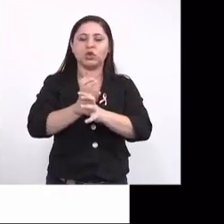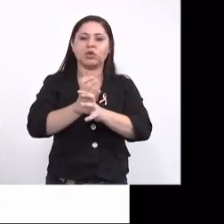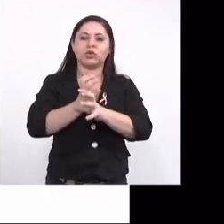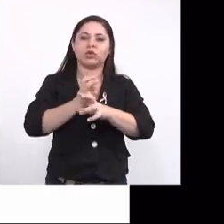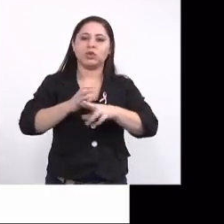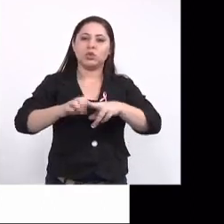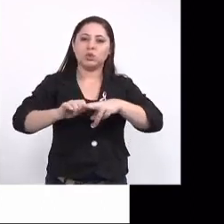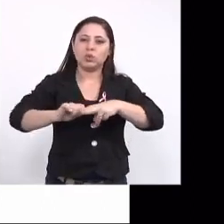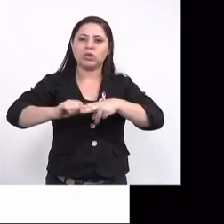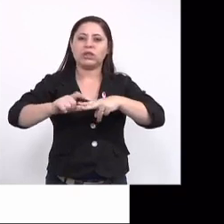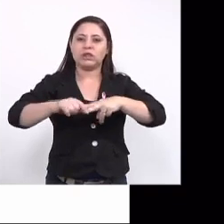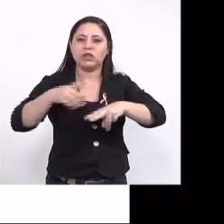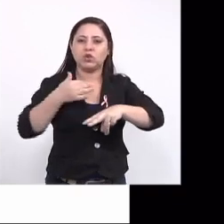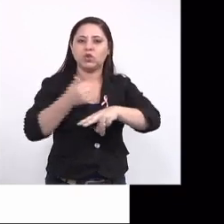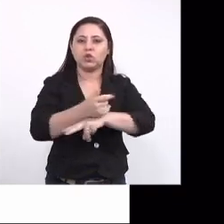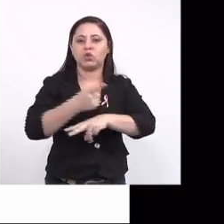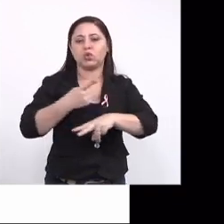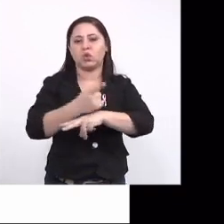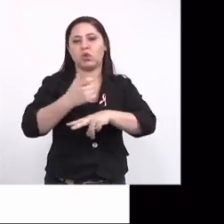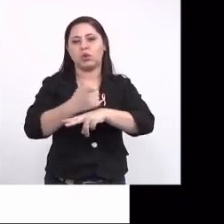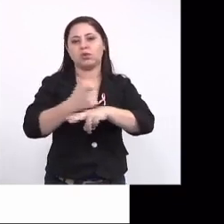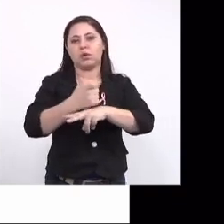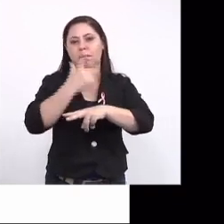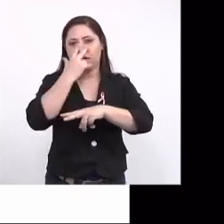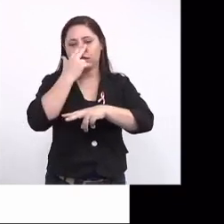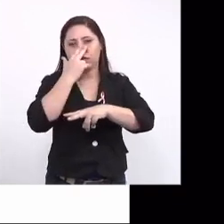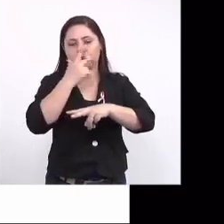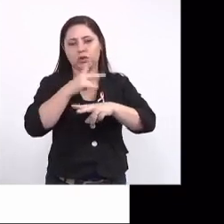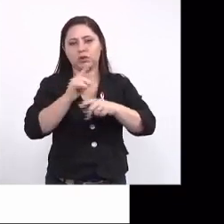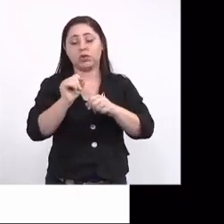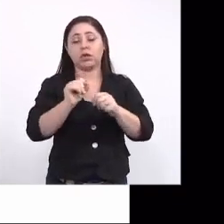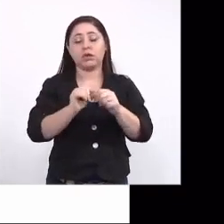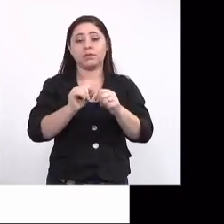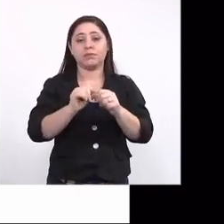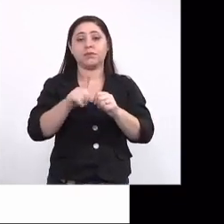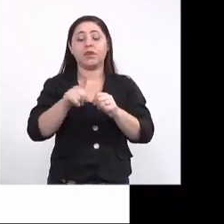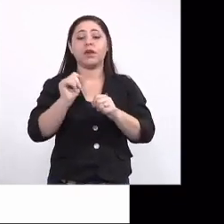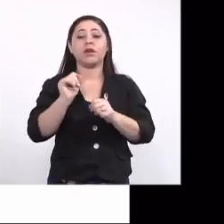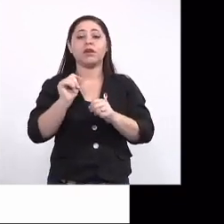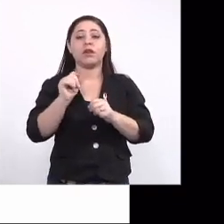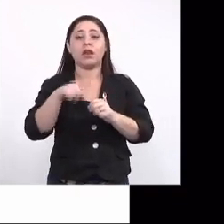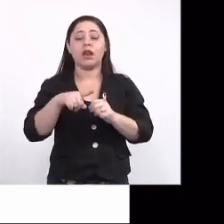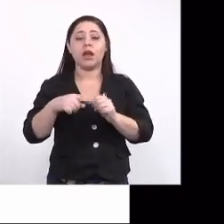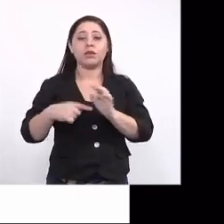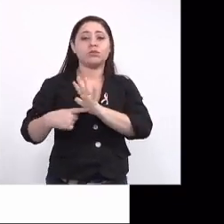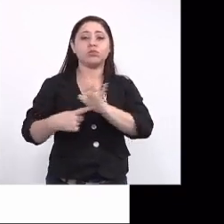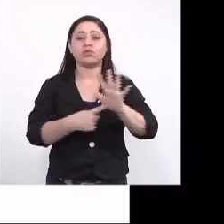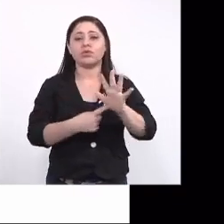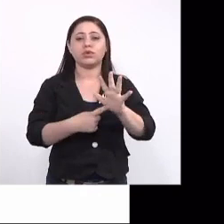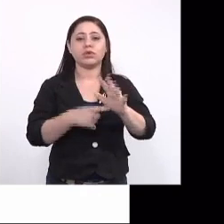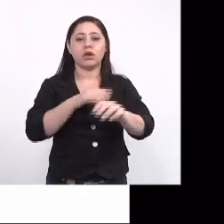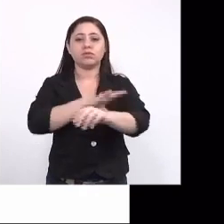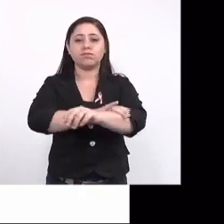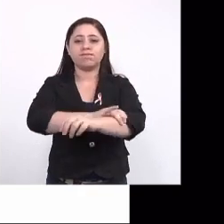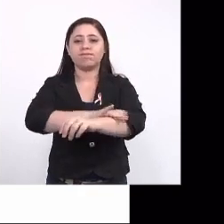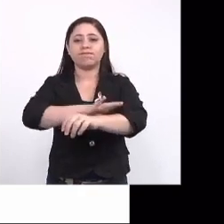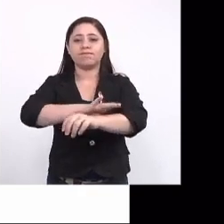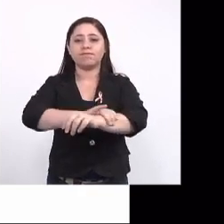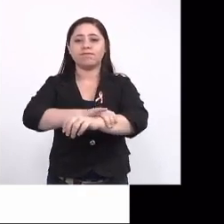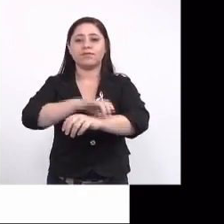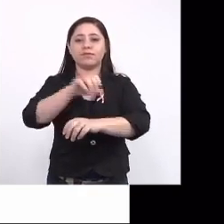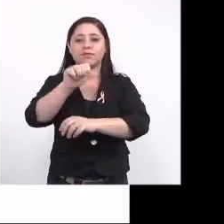apresentar também, que, em conjunto, isso daqui. As contrações de articulação e a rigidez de músculo, a gente dá o nome de